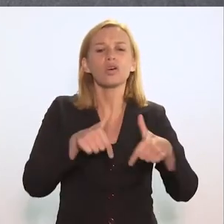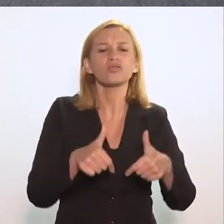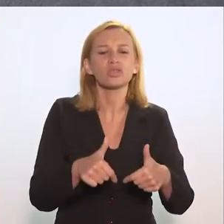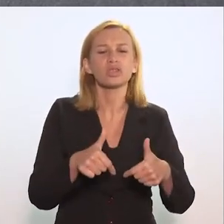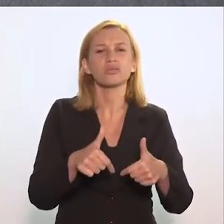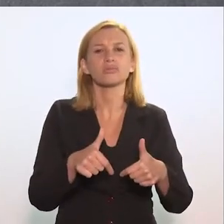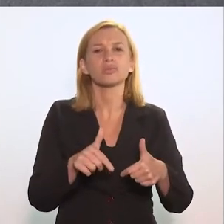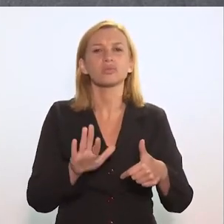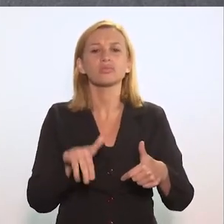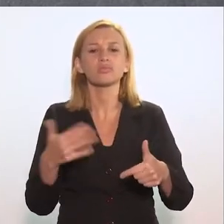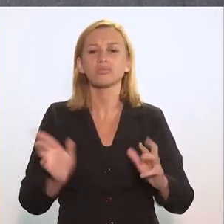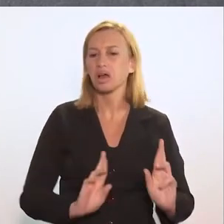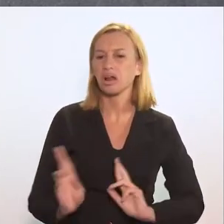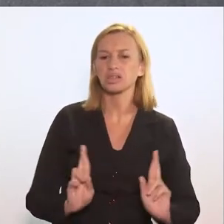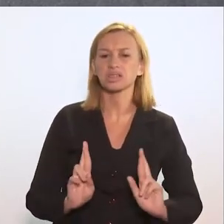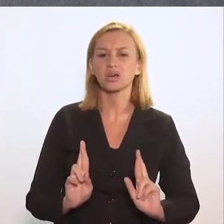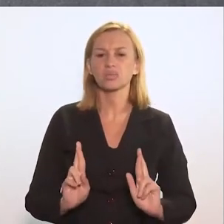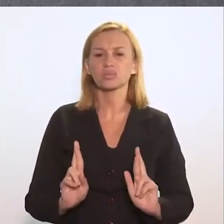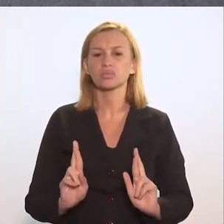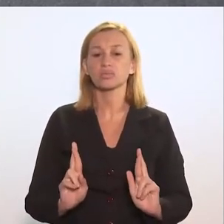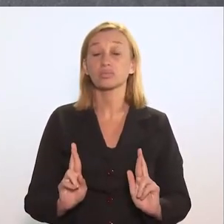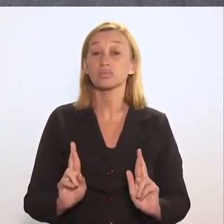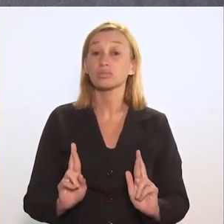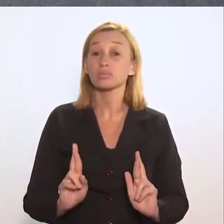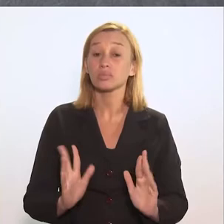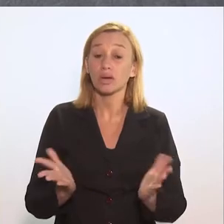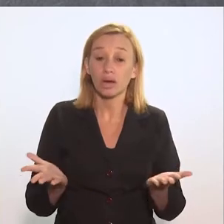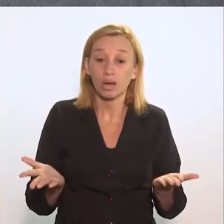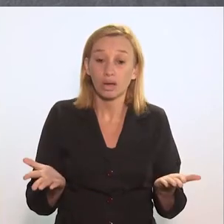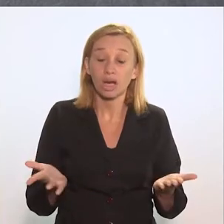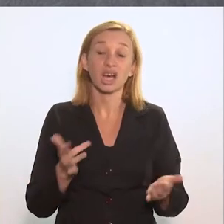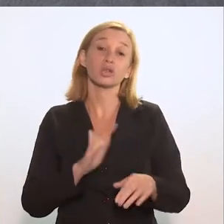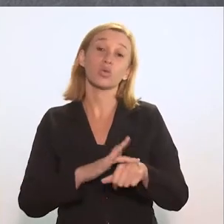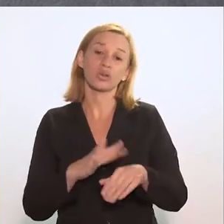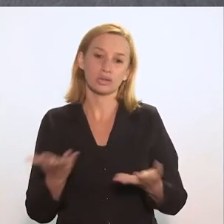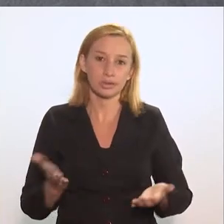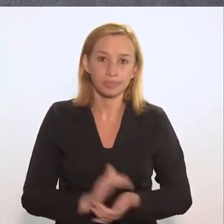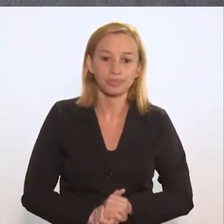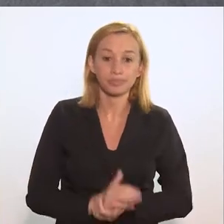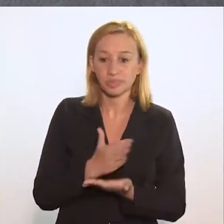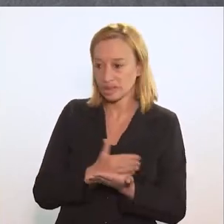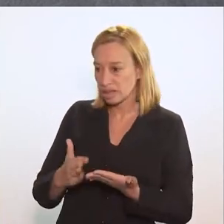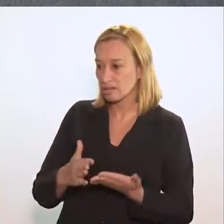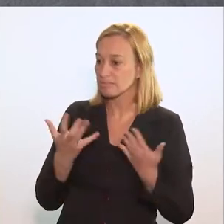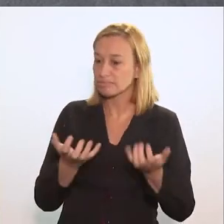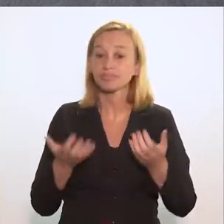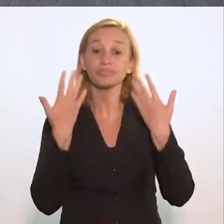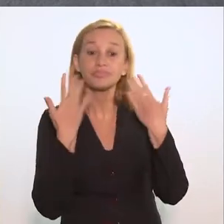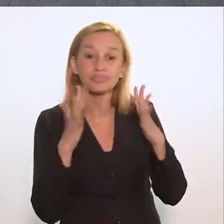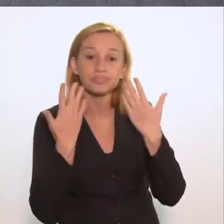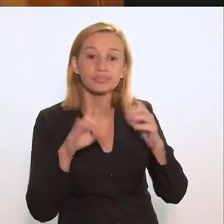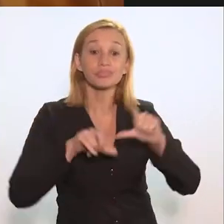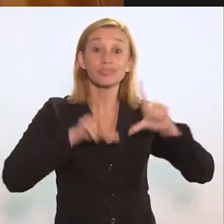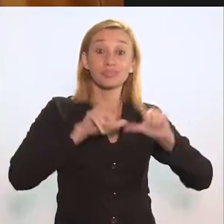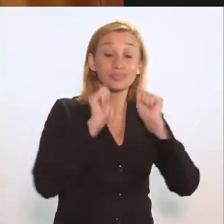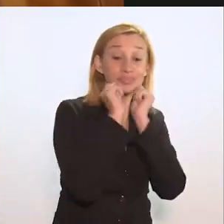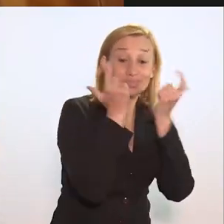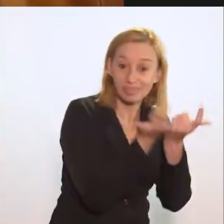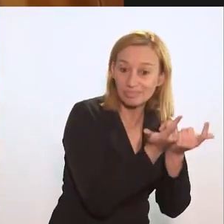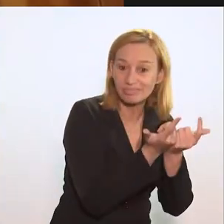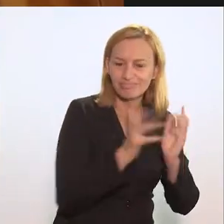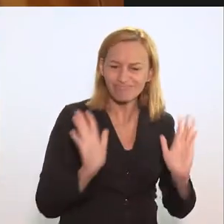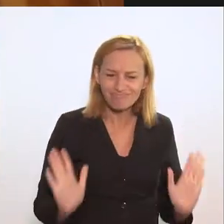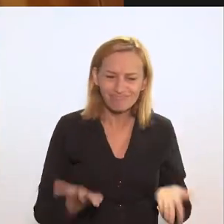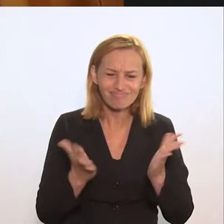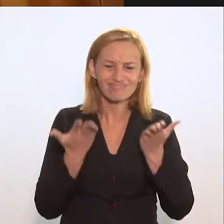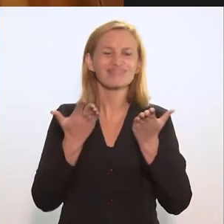e como é que funciona? Como é que é? Qual é essa correlação? Como é que ela está relacionada à doença? Bom, inicialmente, eu quero parabenizar a